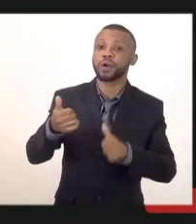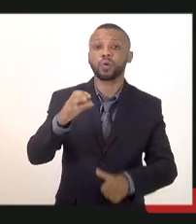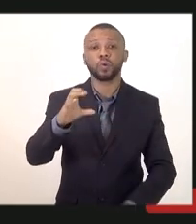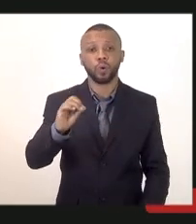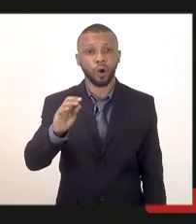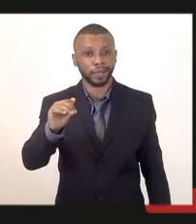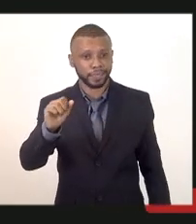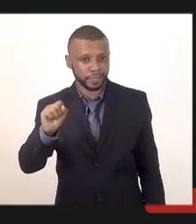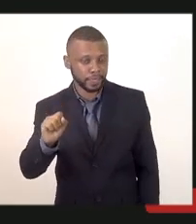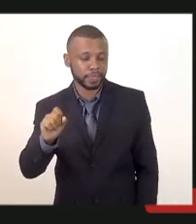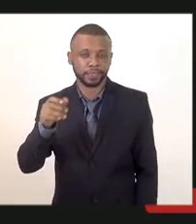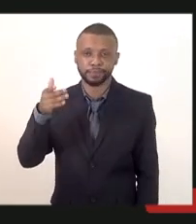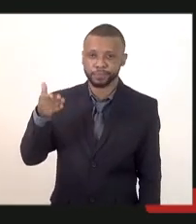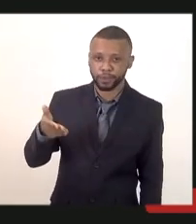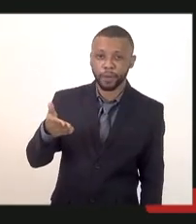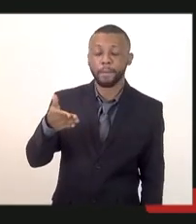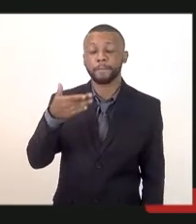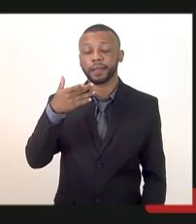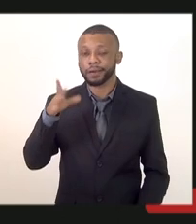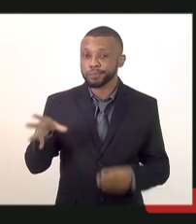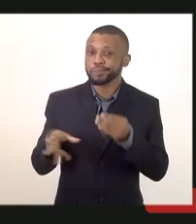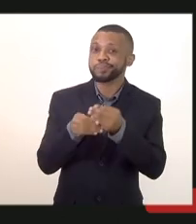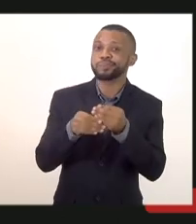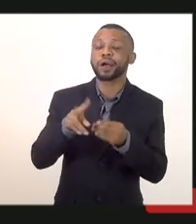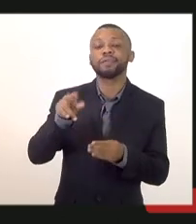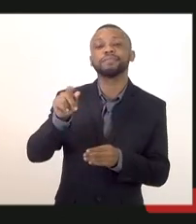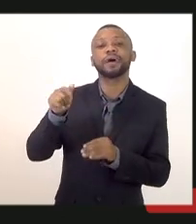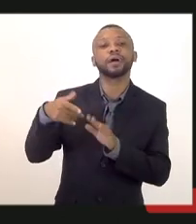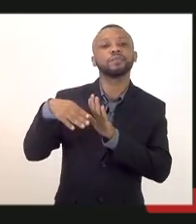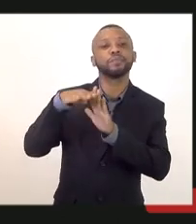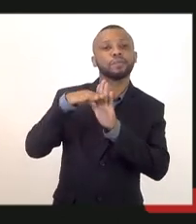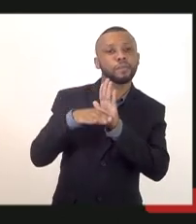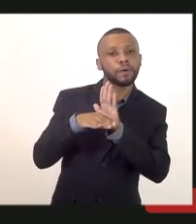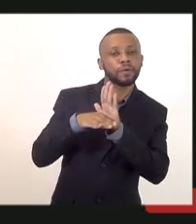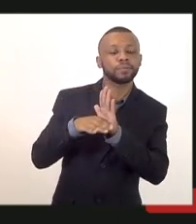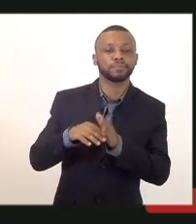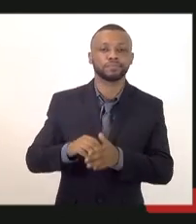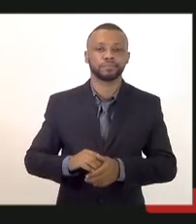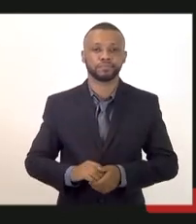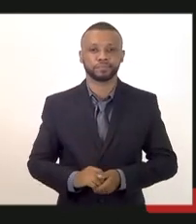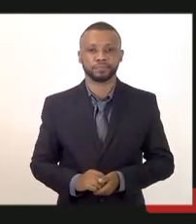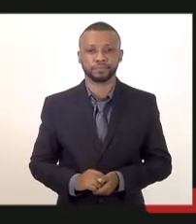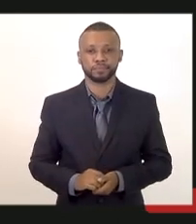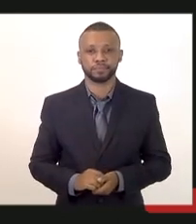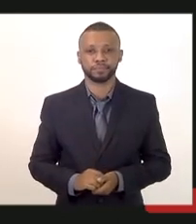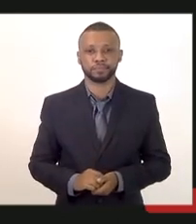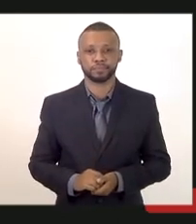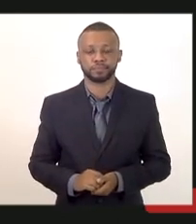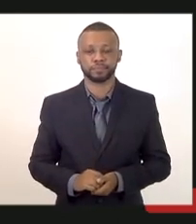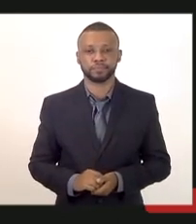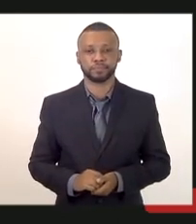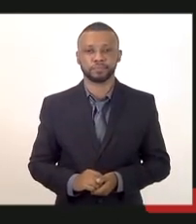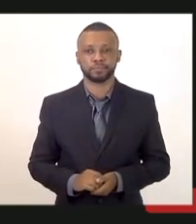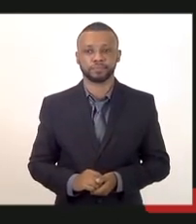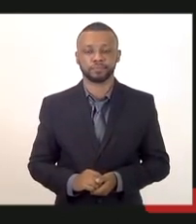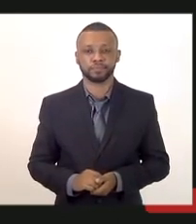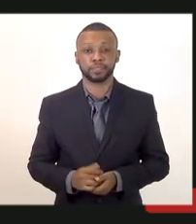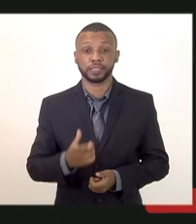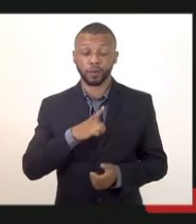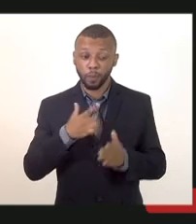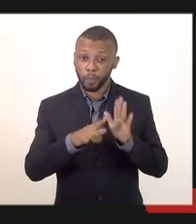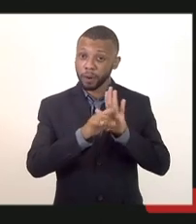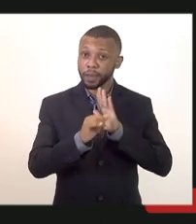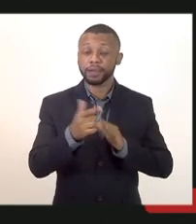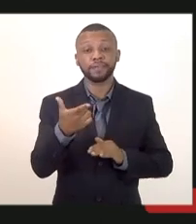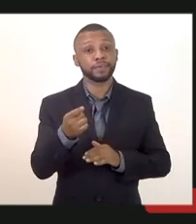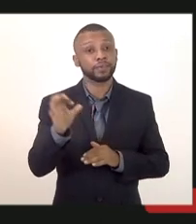fazer o preenchimento das todas as vagas oferecidas sendo que por lei 20% deve